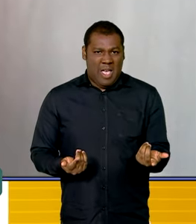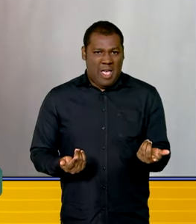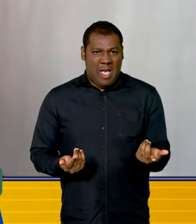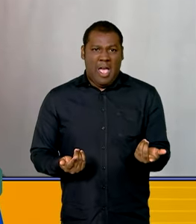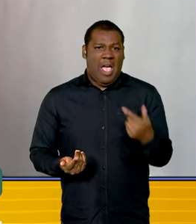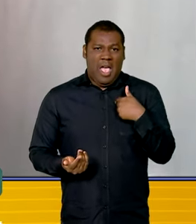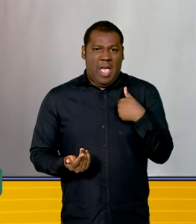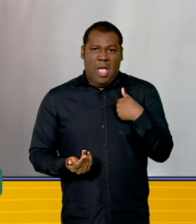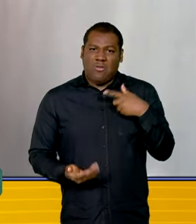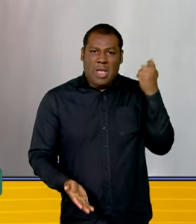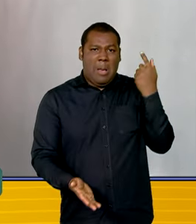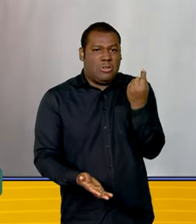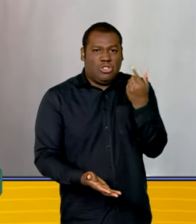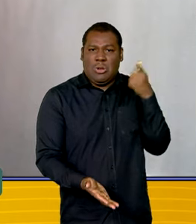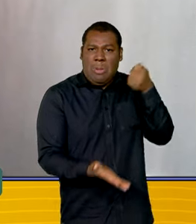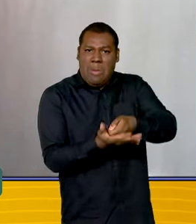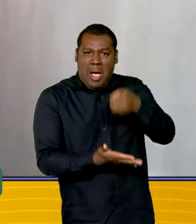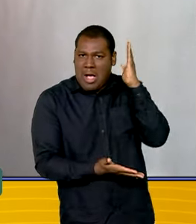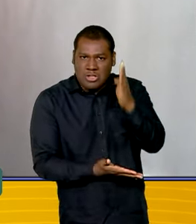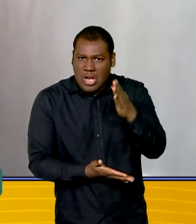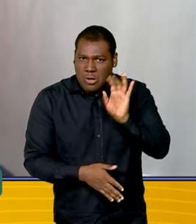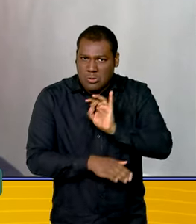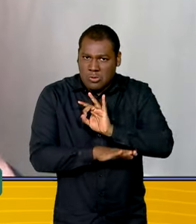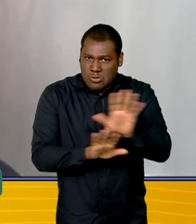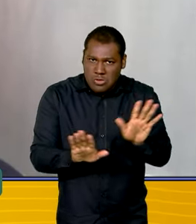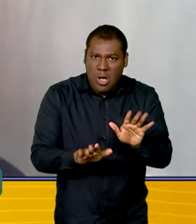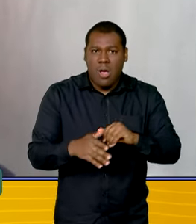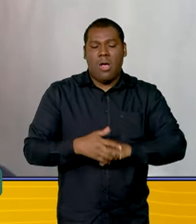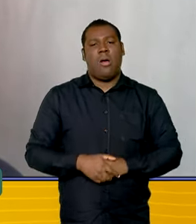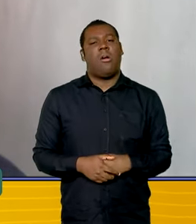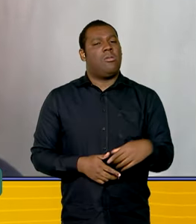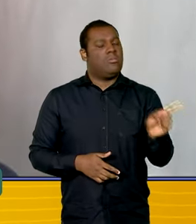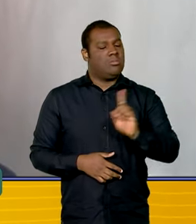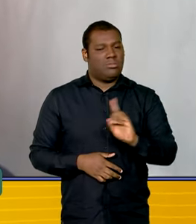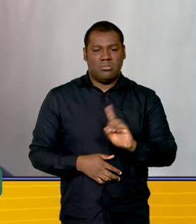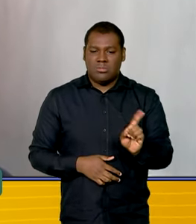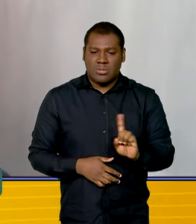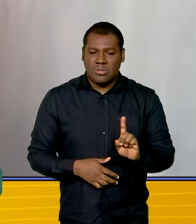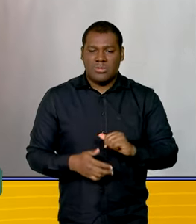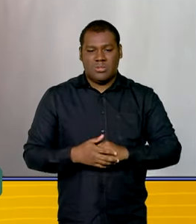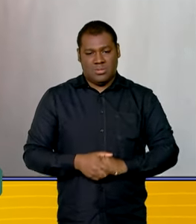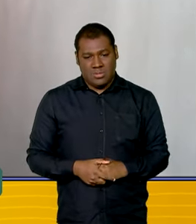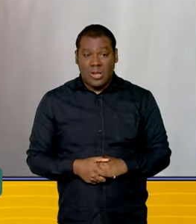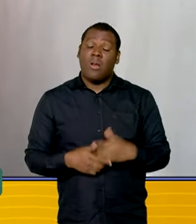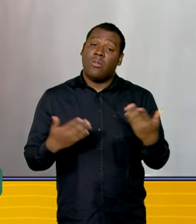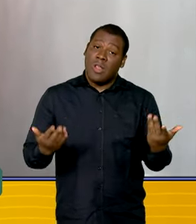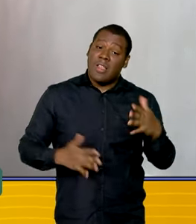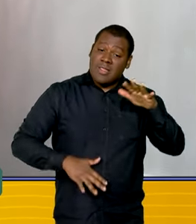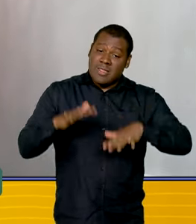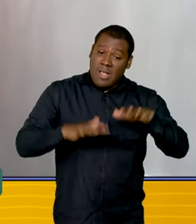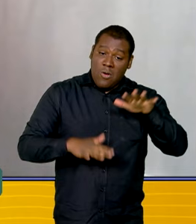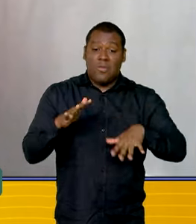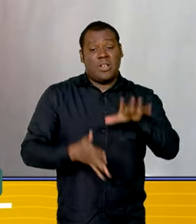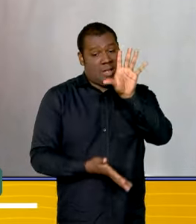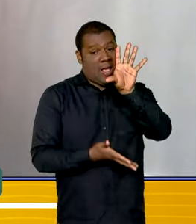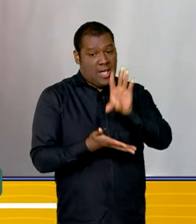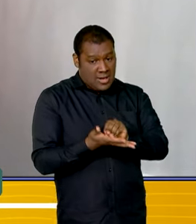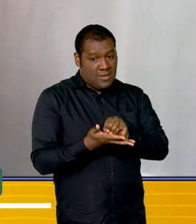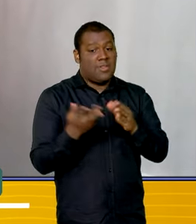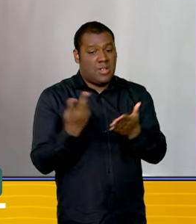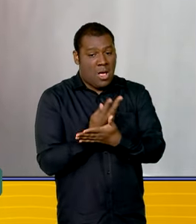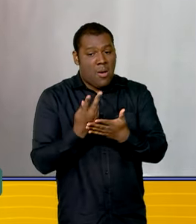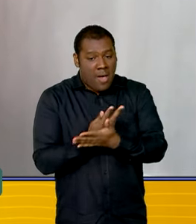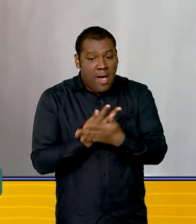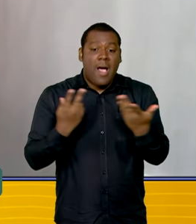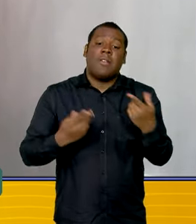conferir, porque as informações que estão ali vieram de outras pessoas que podem ter errado também. Então é importante fazer essa conferência. Mas